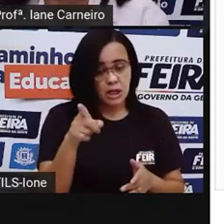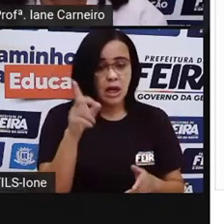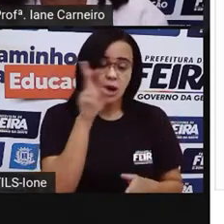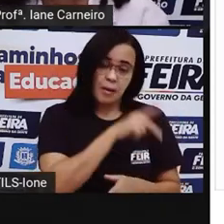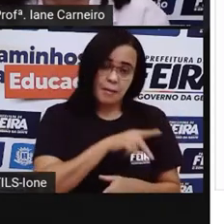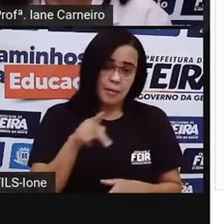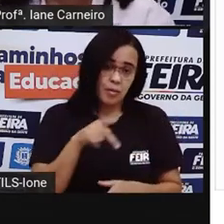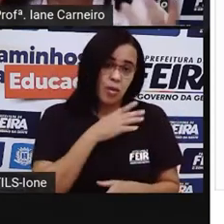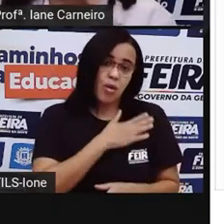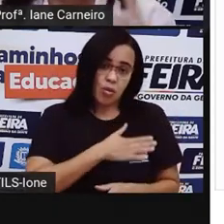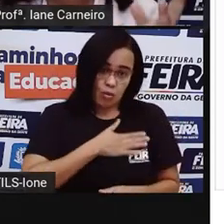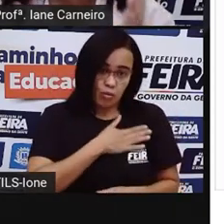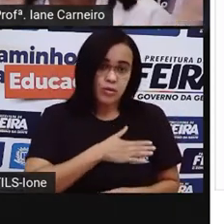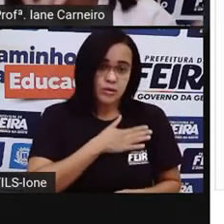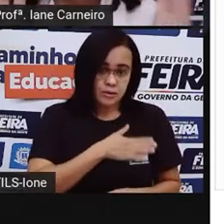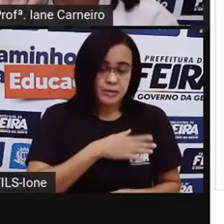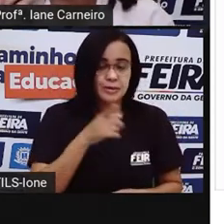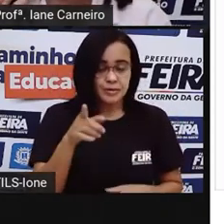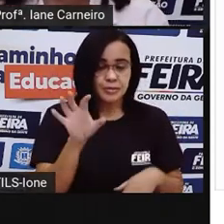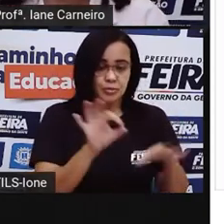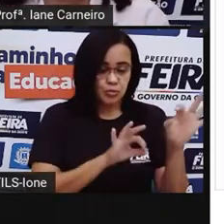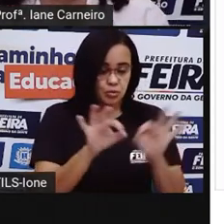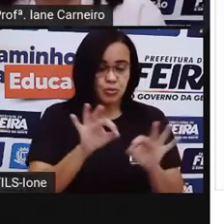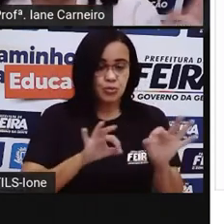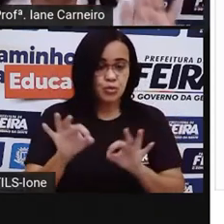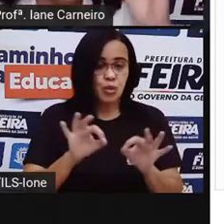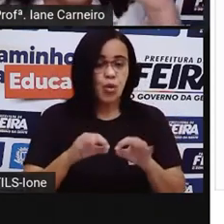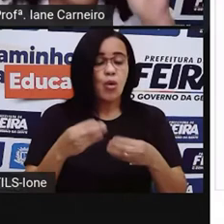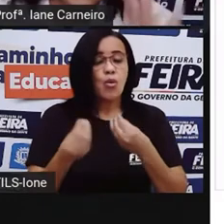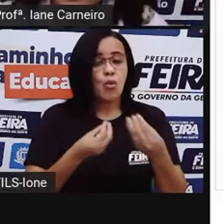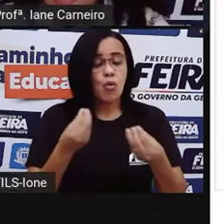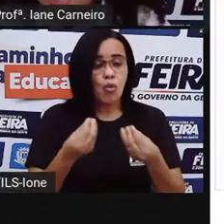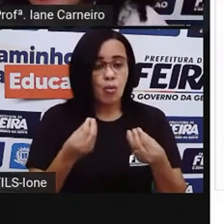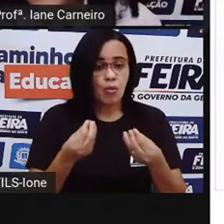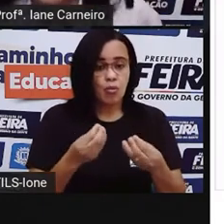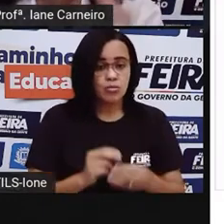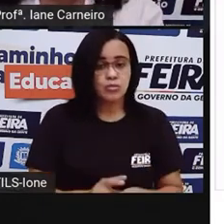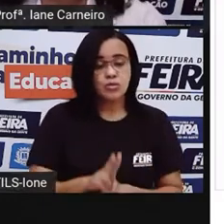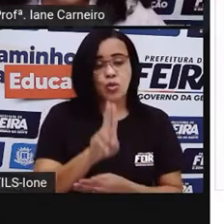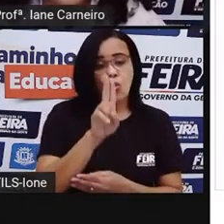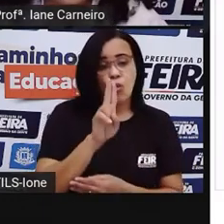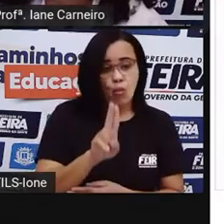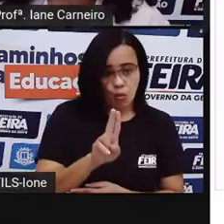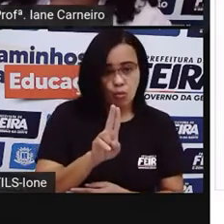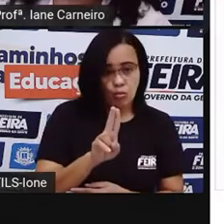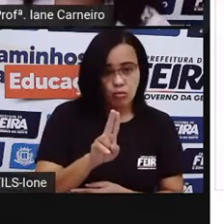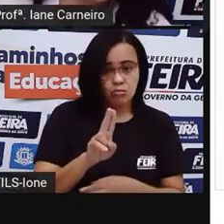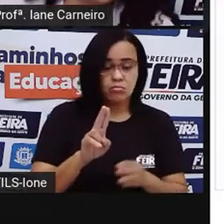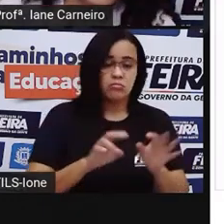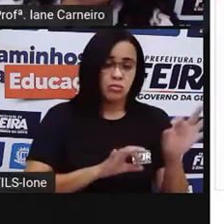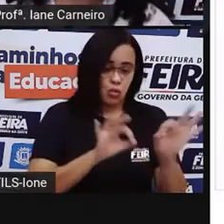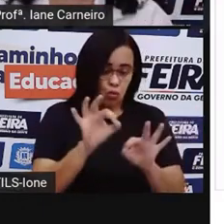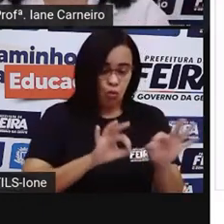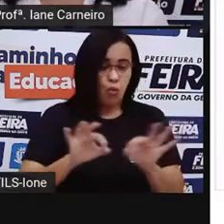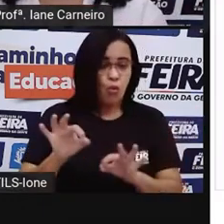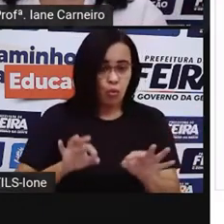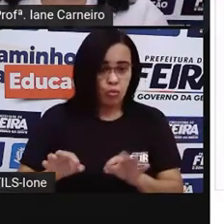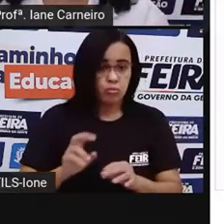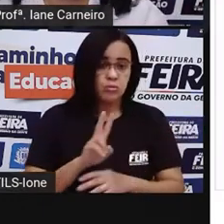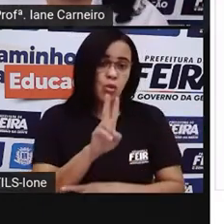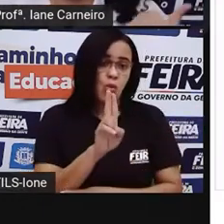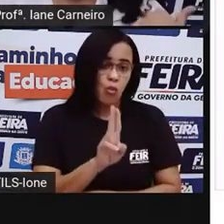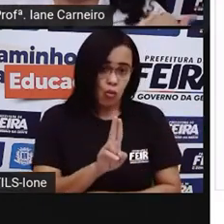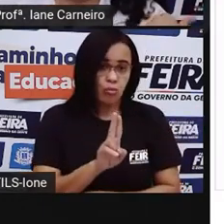de trabalhar, né? Sua sala de aula, como é que se organiza? É em fileiras verticais ou em formato de U, né? Então,